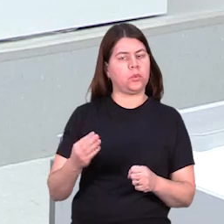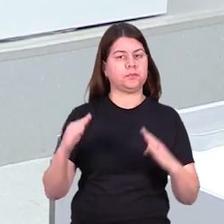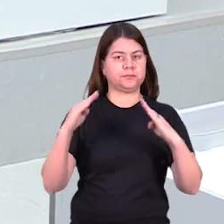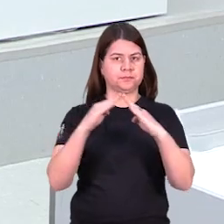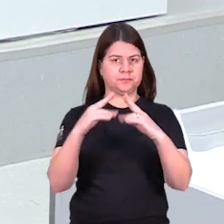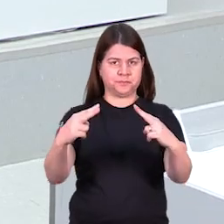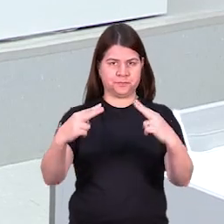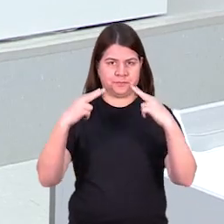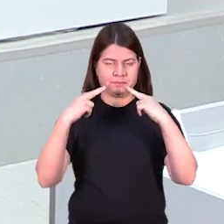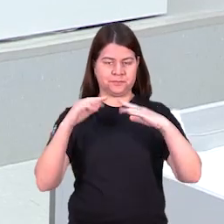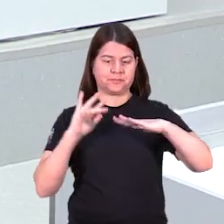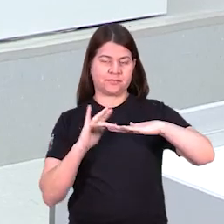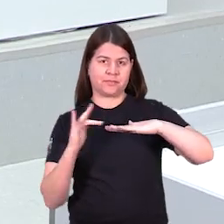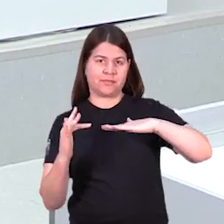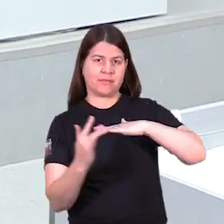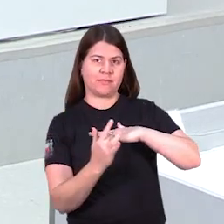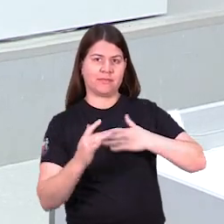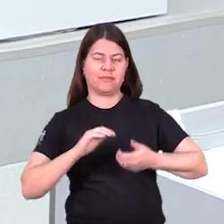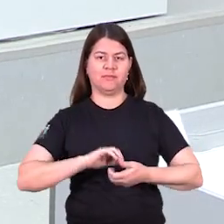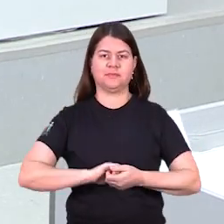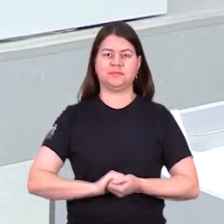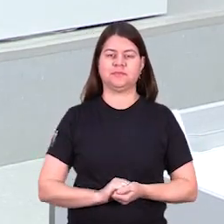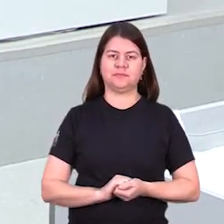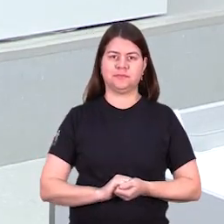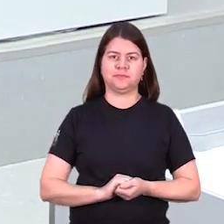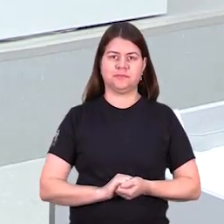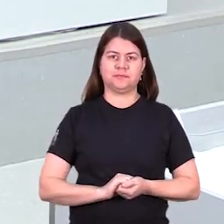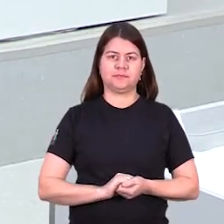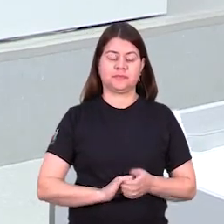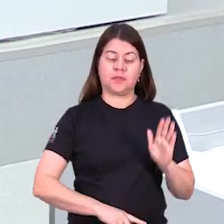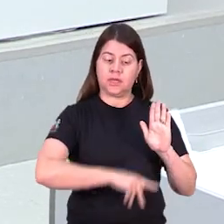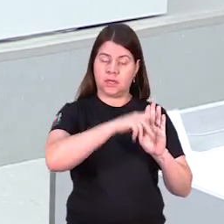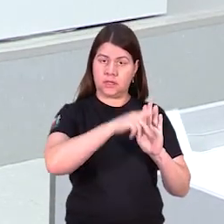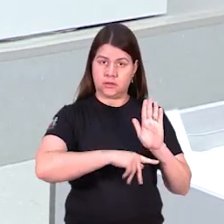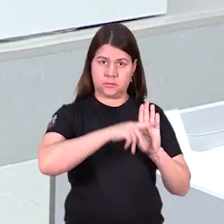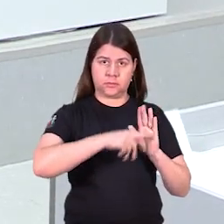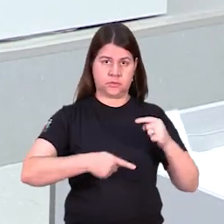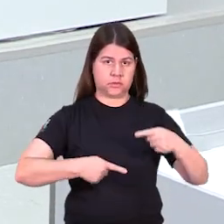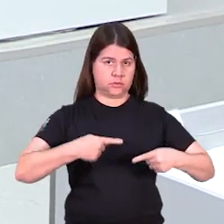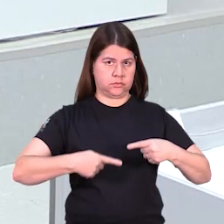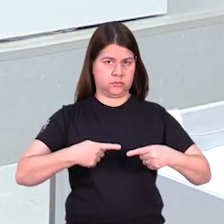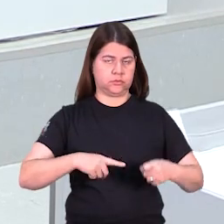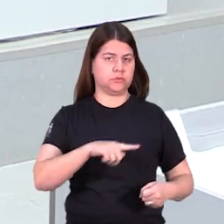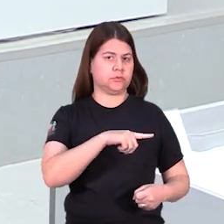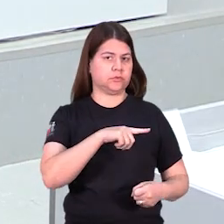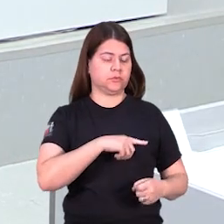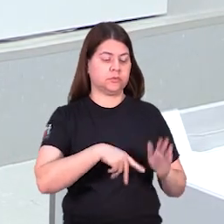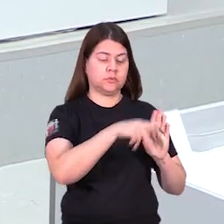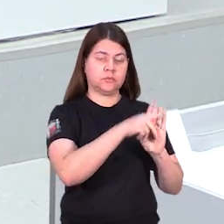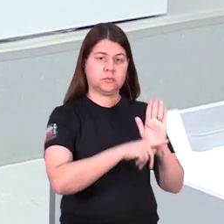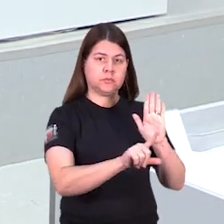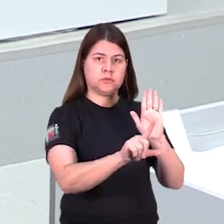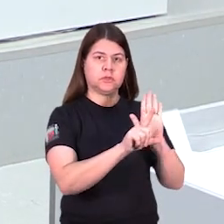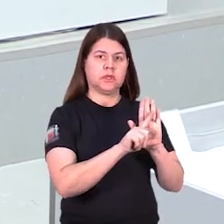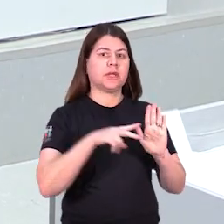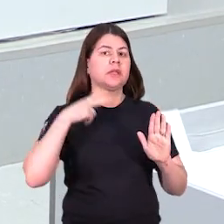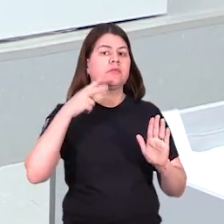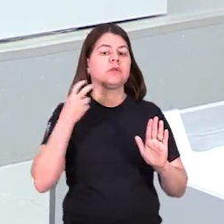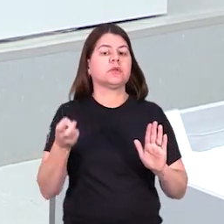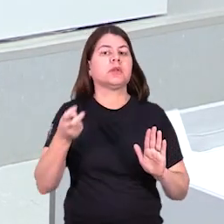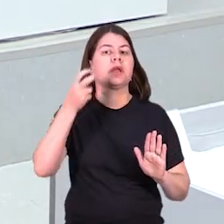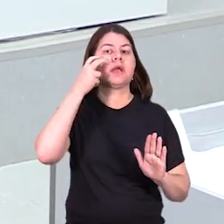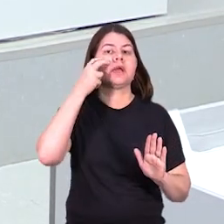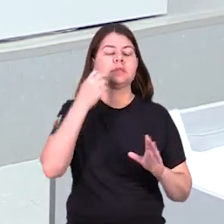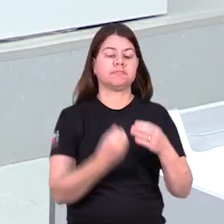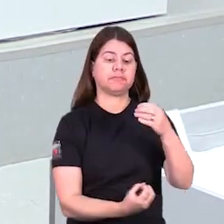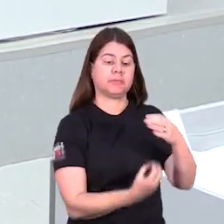presencialmente ou acompanhar a sessão ao vivo pelas redes sociais da Câmara. Entre os projetos que serão discutidos, temos